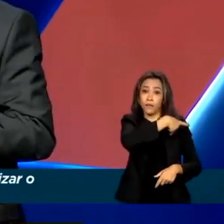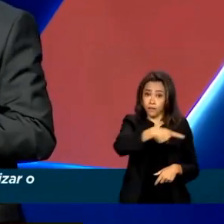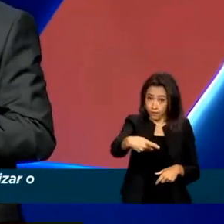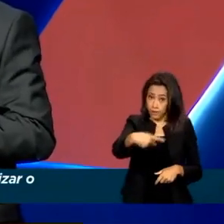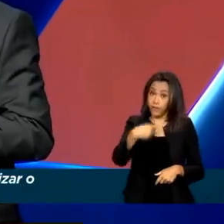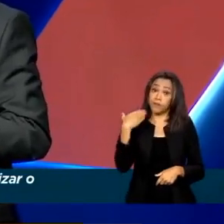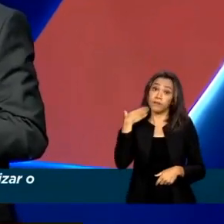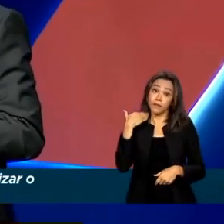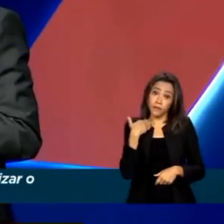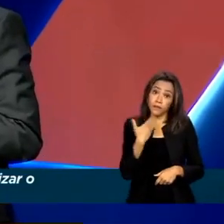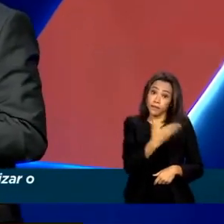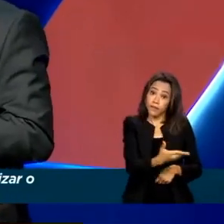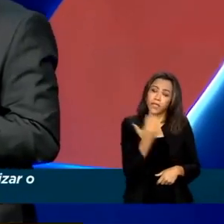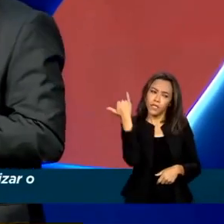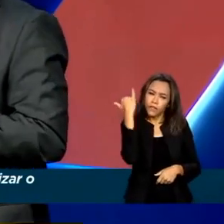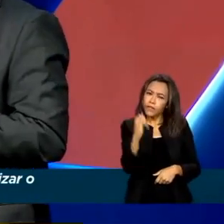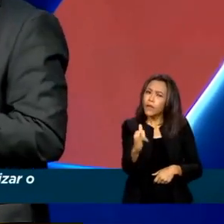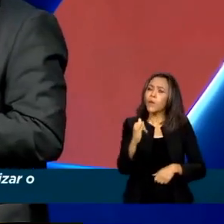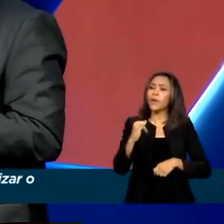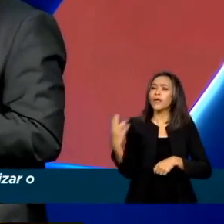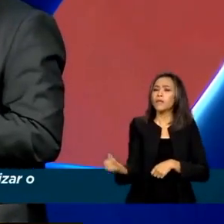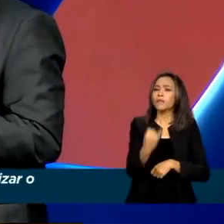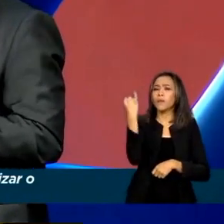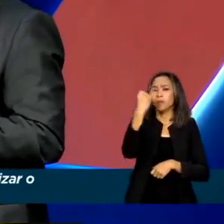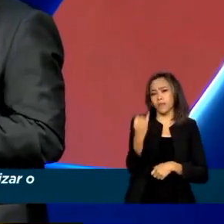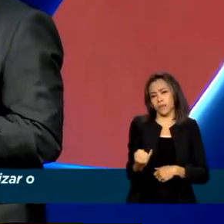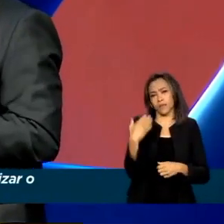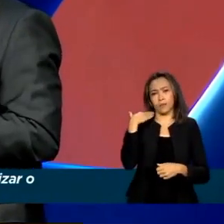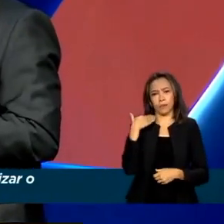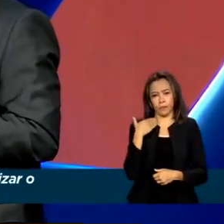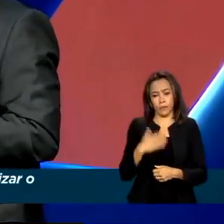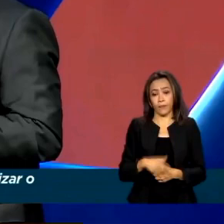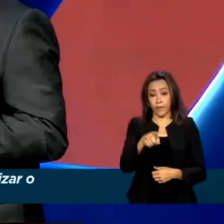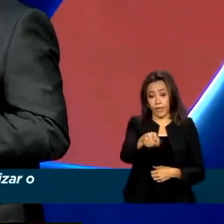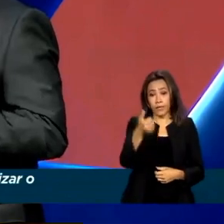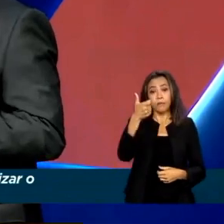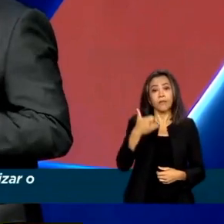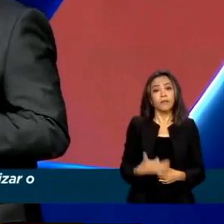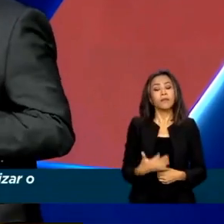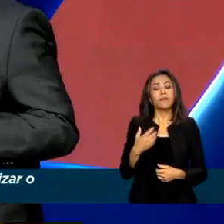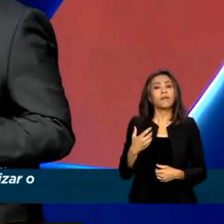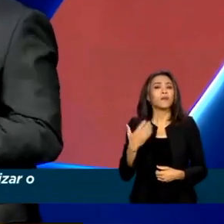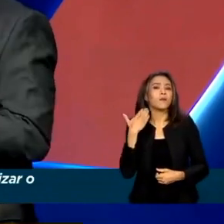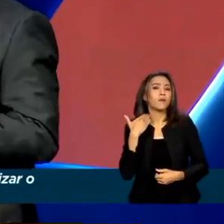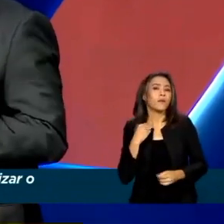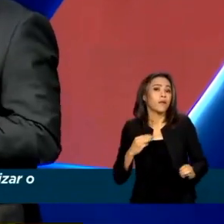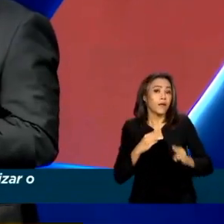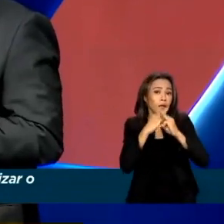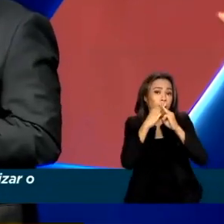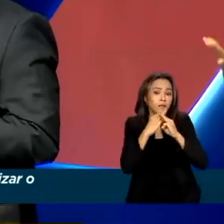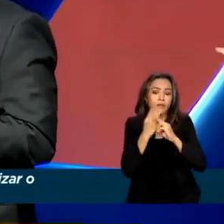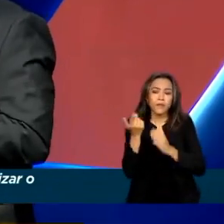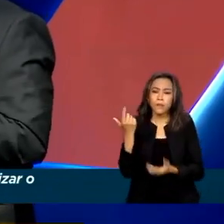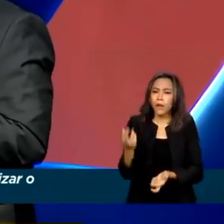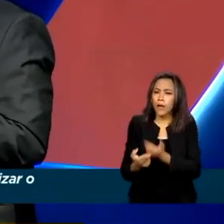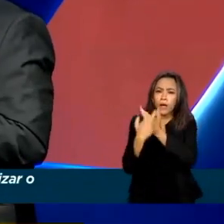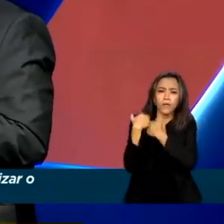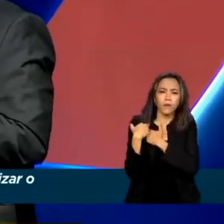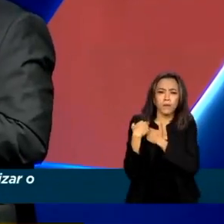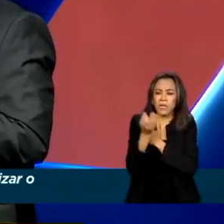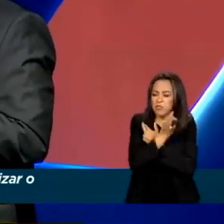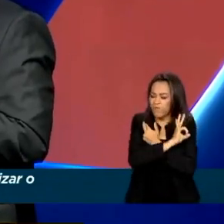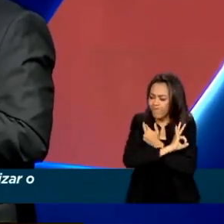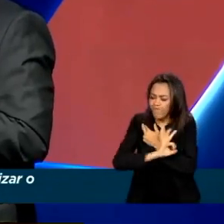falou sobre a importância da instituição. Eu acho que a Caixa tem um papel extraordinário nesse país.